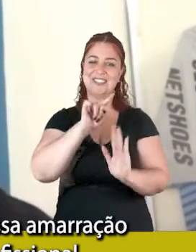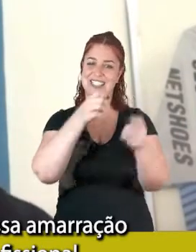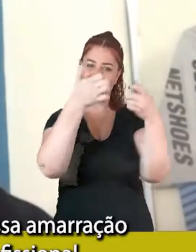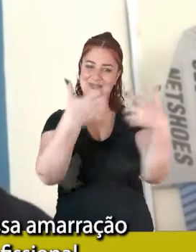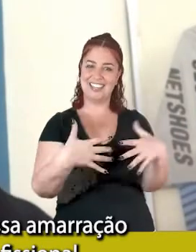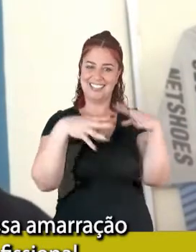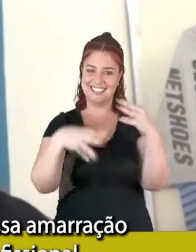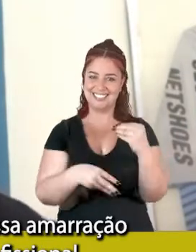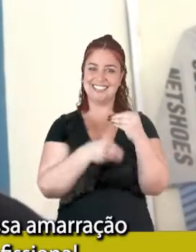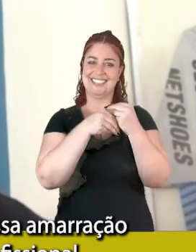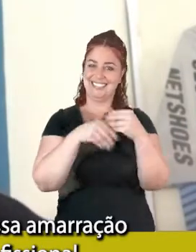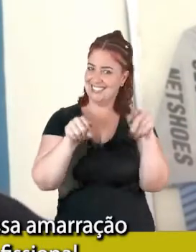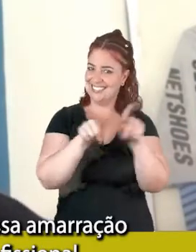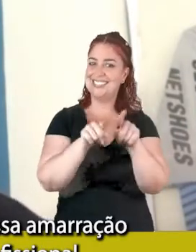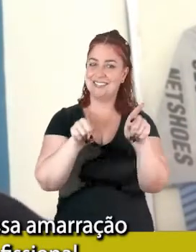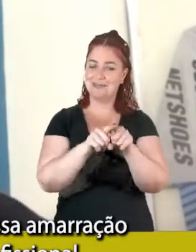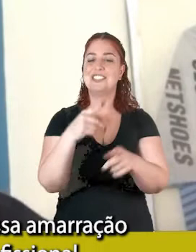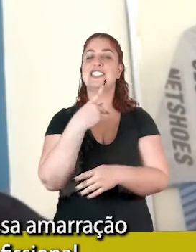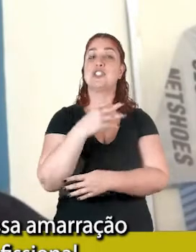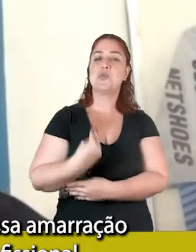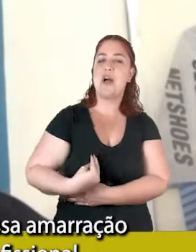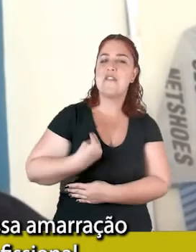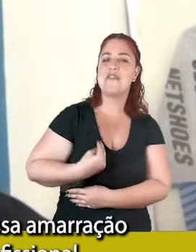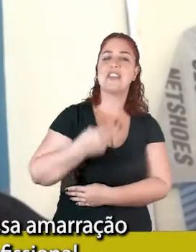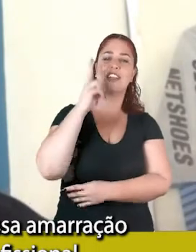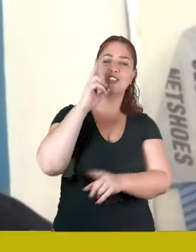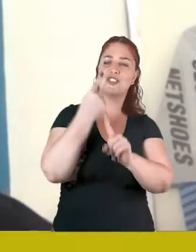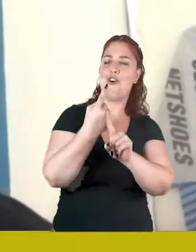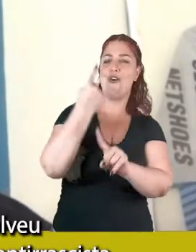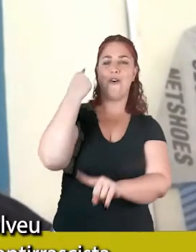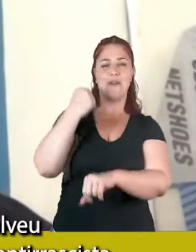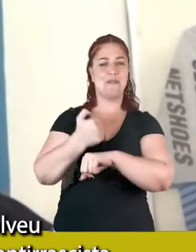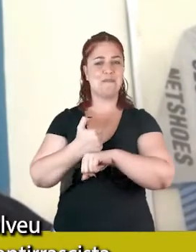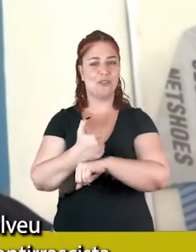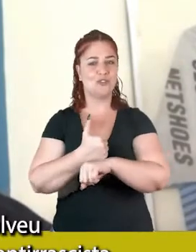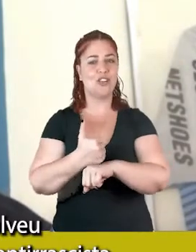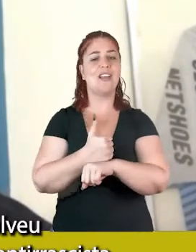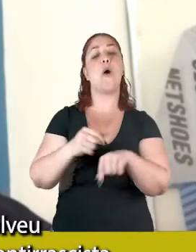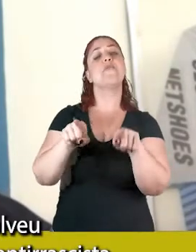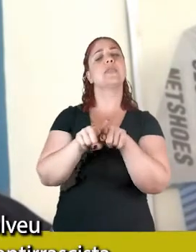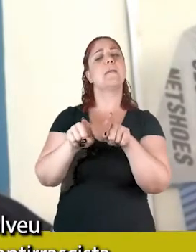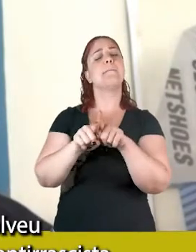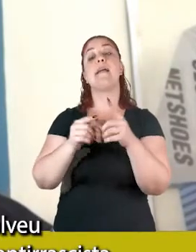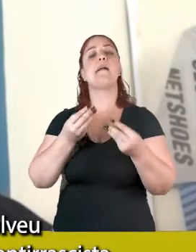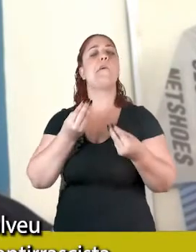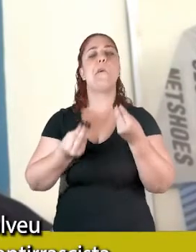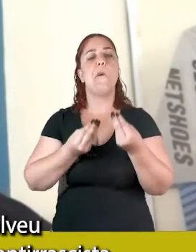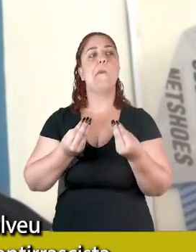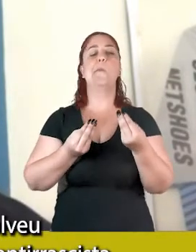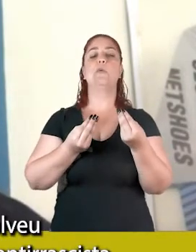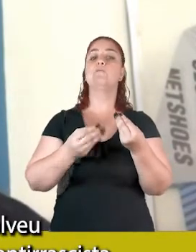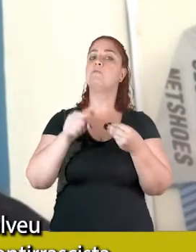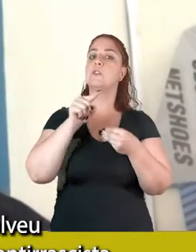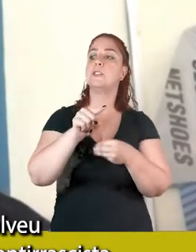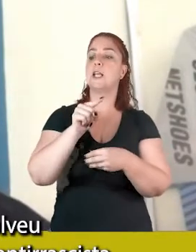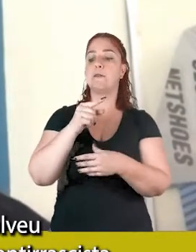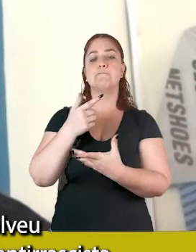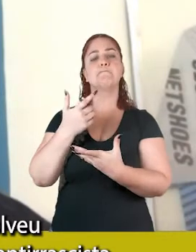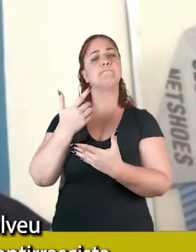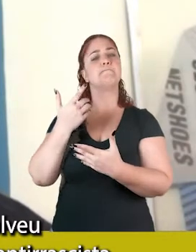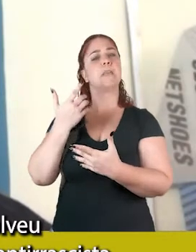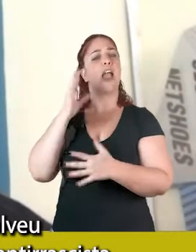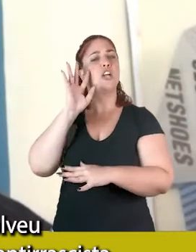aí você aproveitar e fazer essa amarração dessa tua jornada profissional, e como você resolveu se